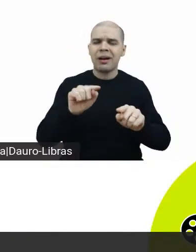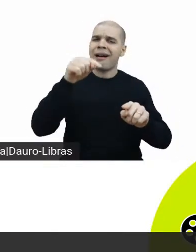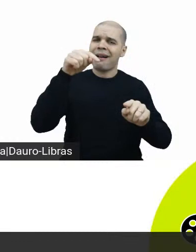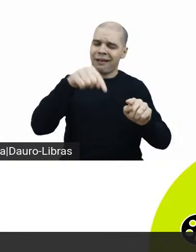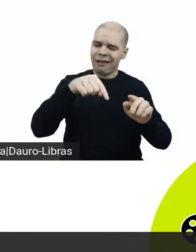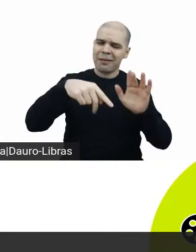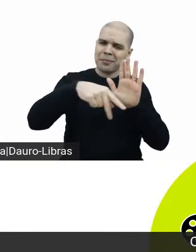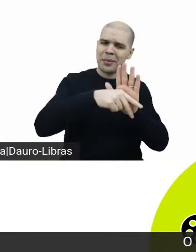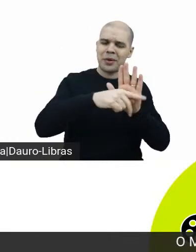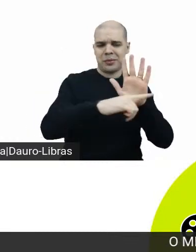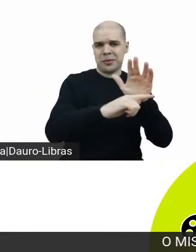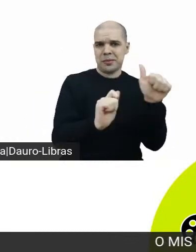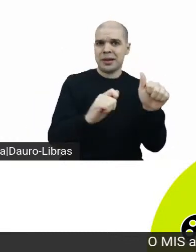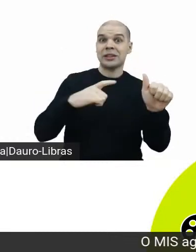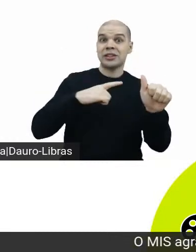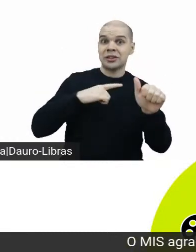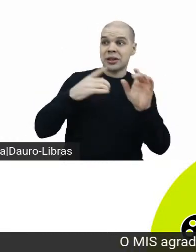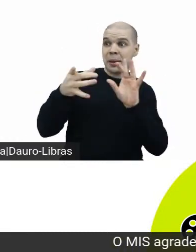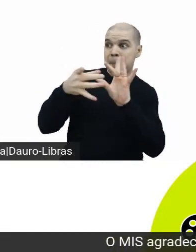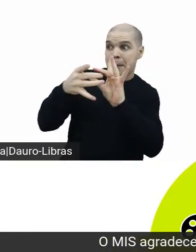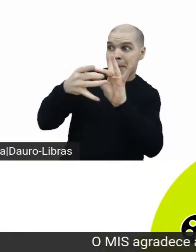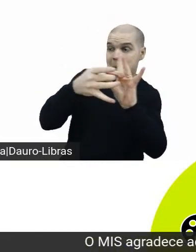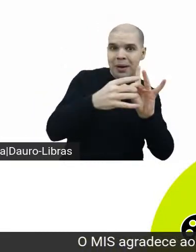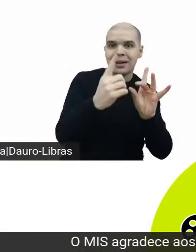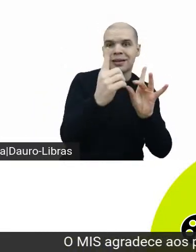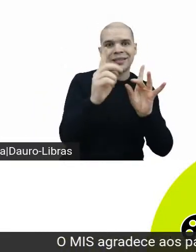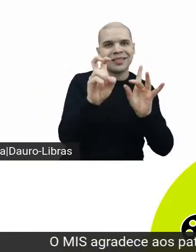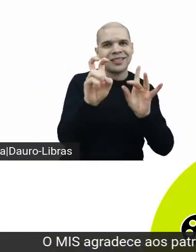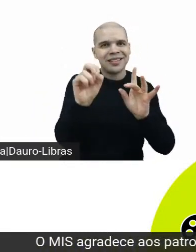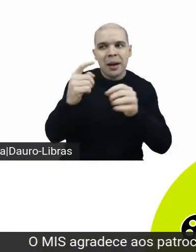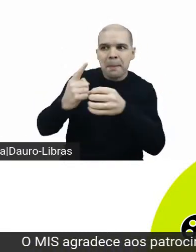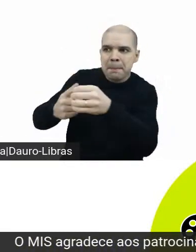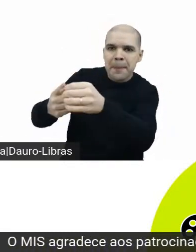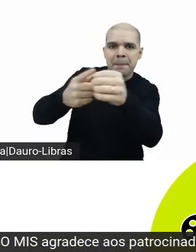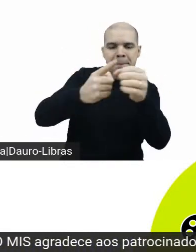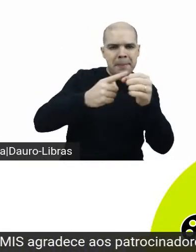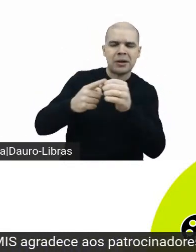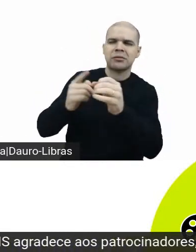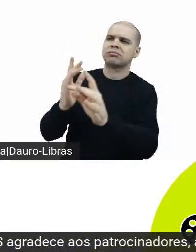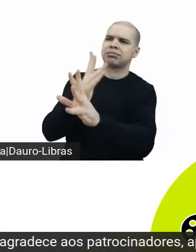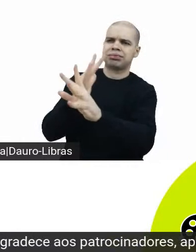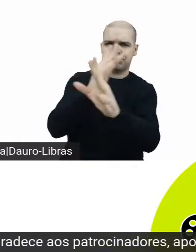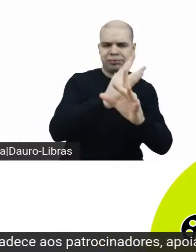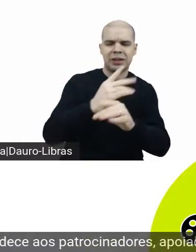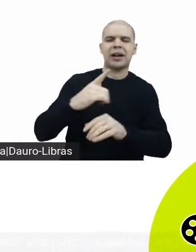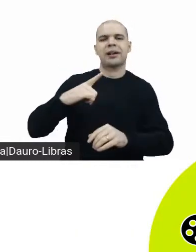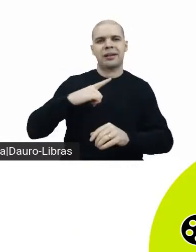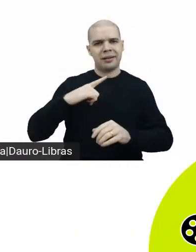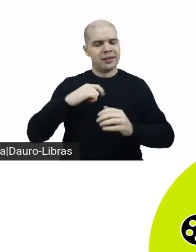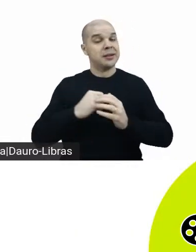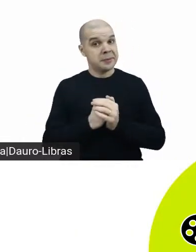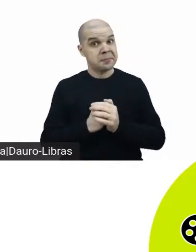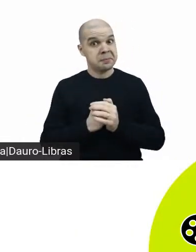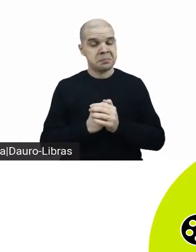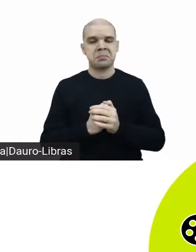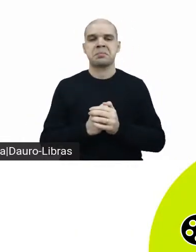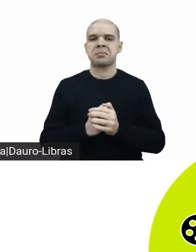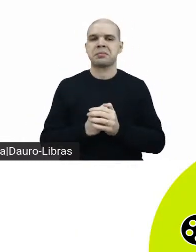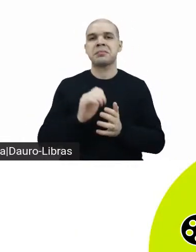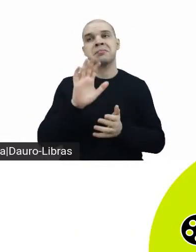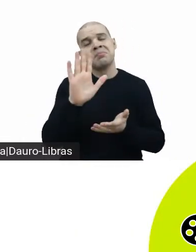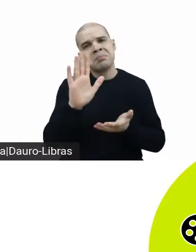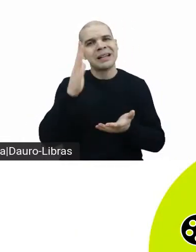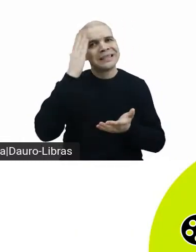cidades do interior, grande São Paulo e litoral, e com a pandemia a gente começou as ações online, as ações aqui